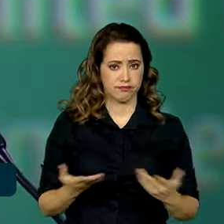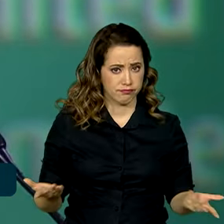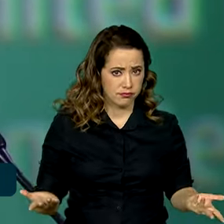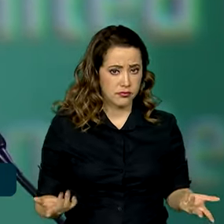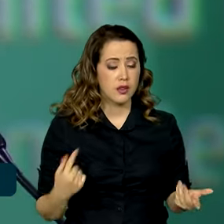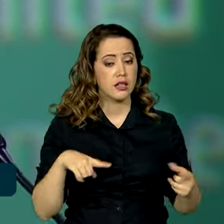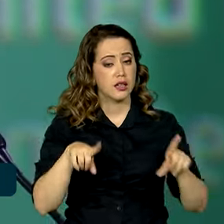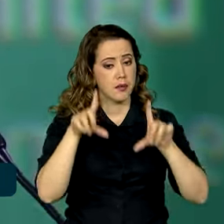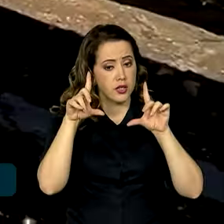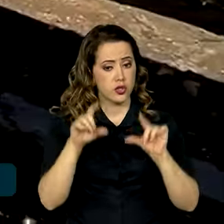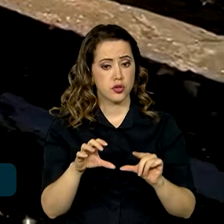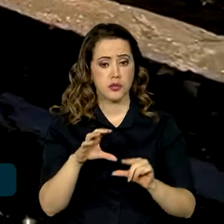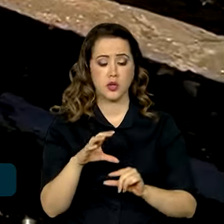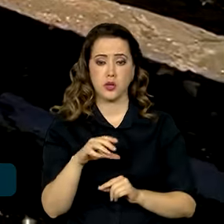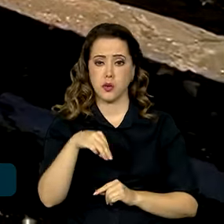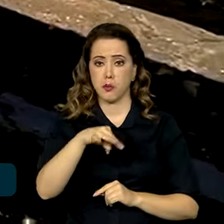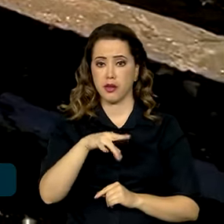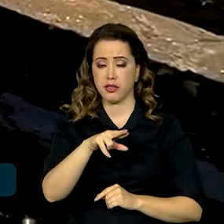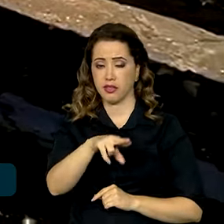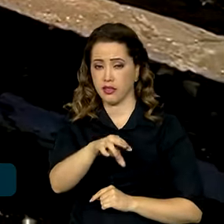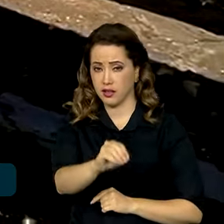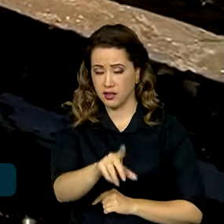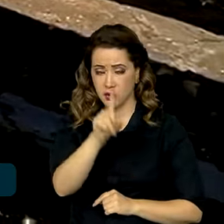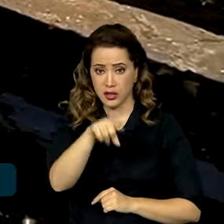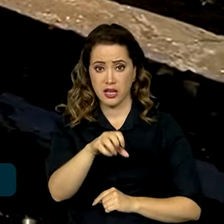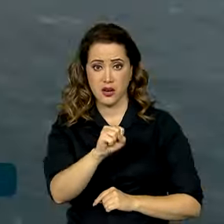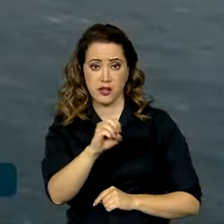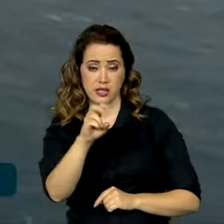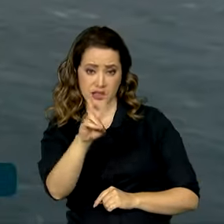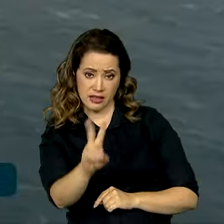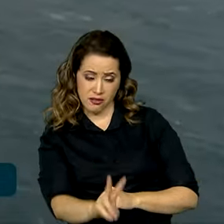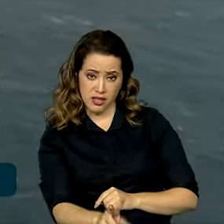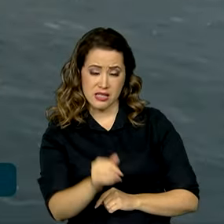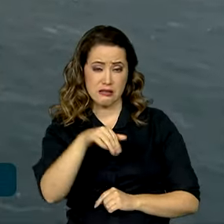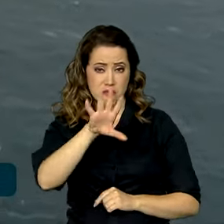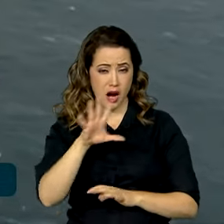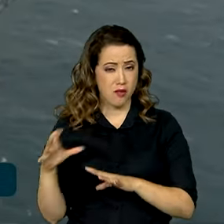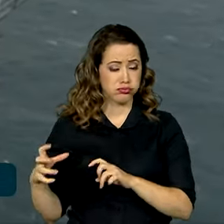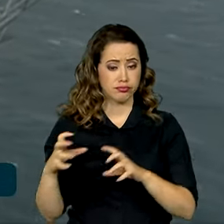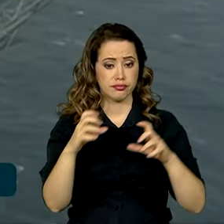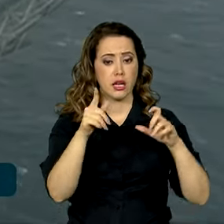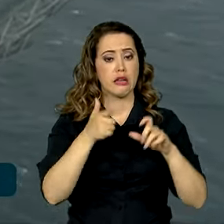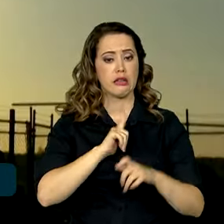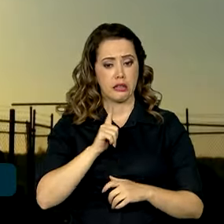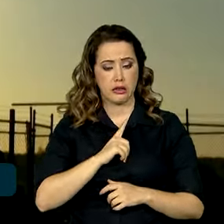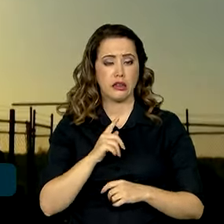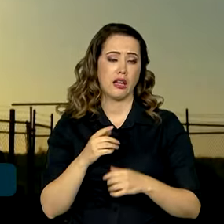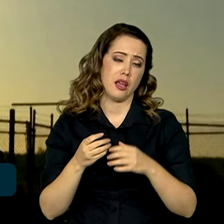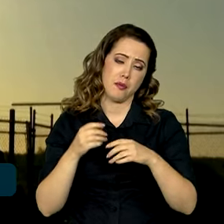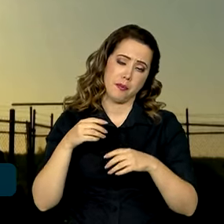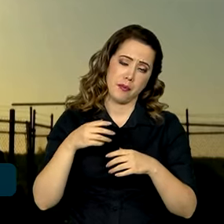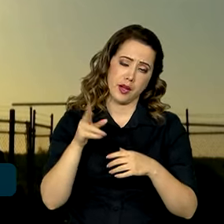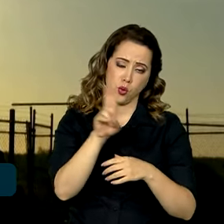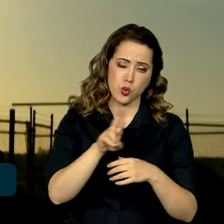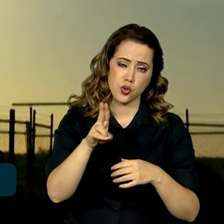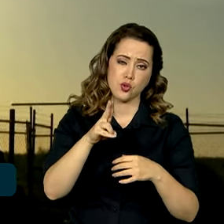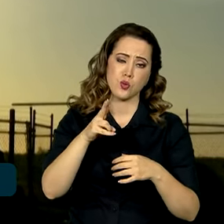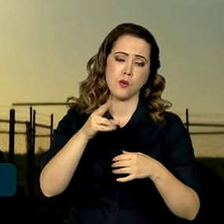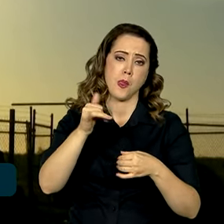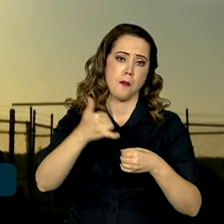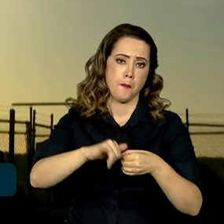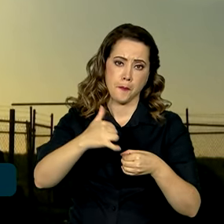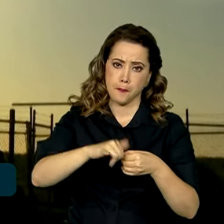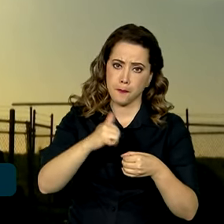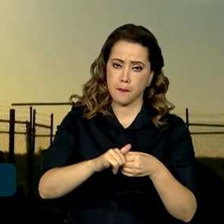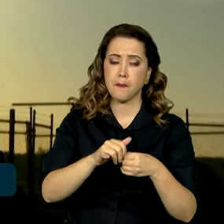um gás 80 vezes mais poluente do que o dióxido de carbono e que está presente na produção do petróleo. Isso vai exigir mais